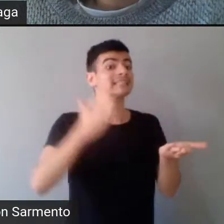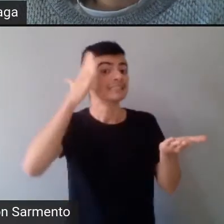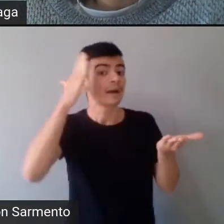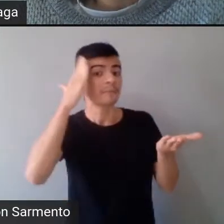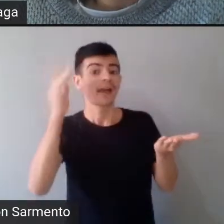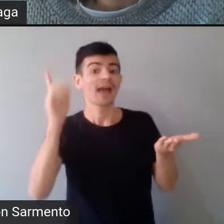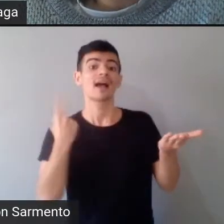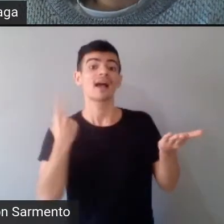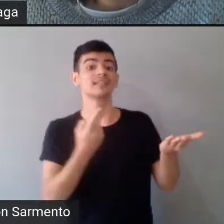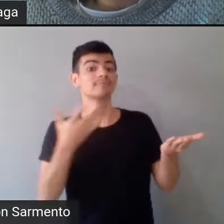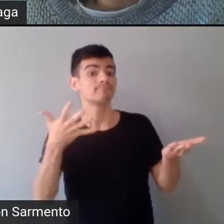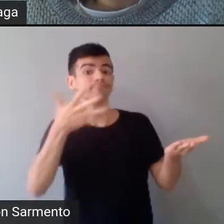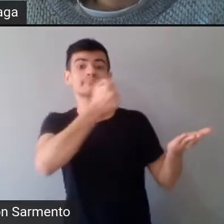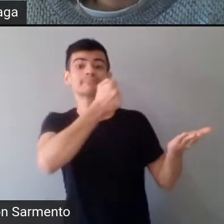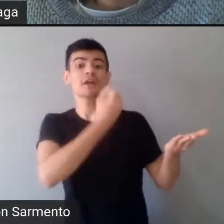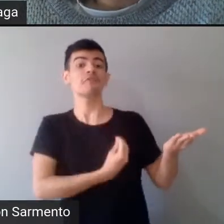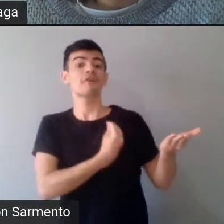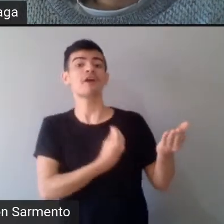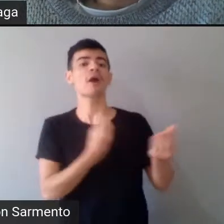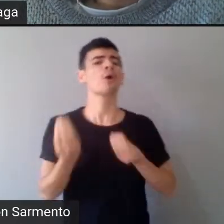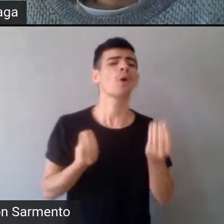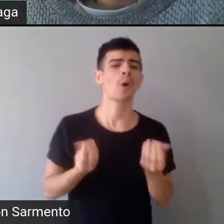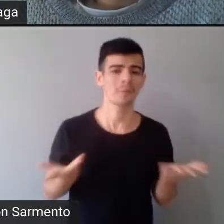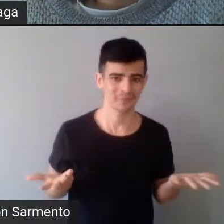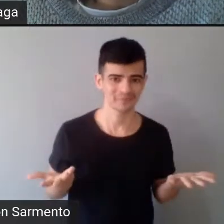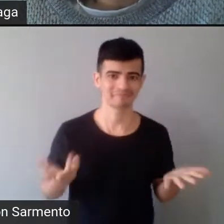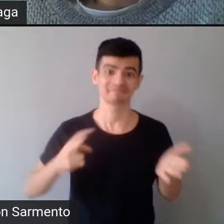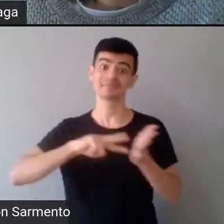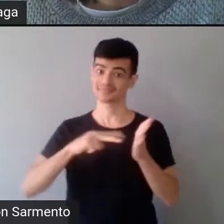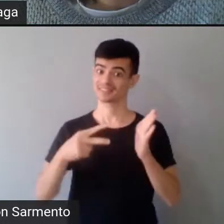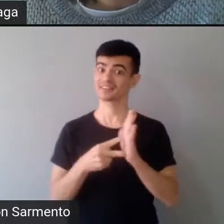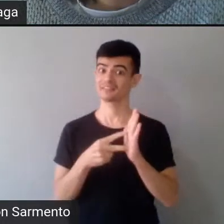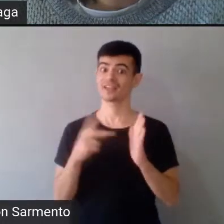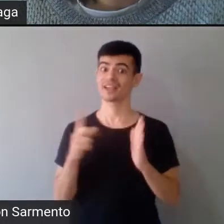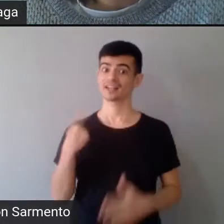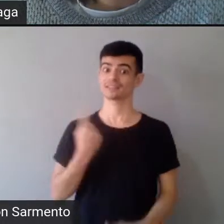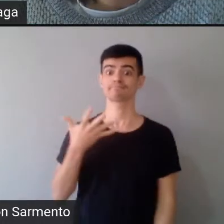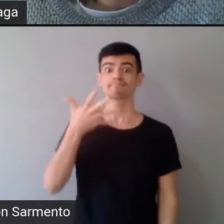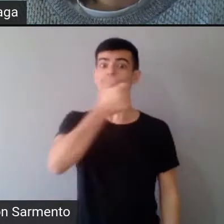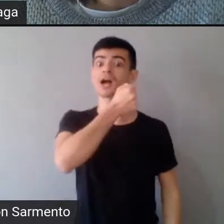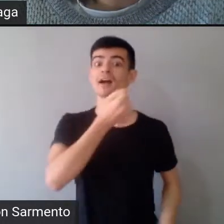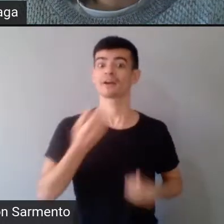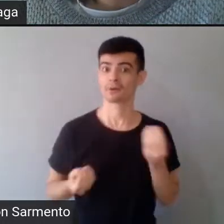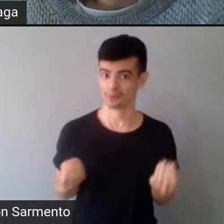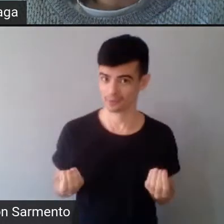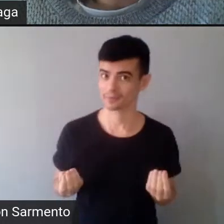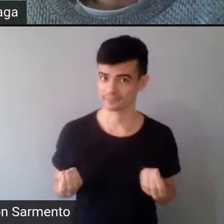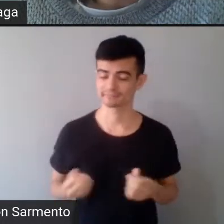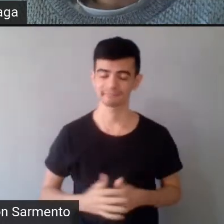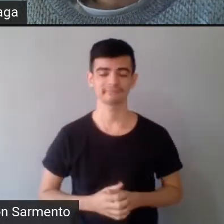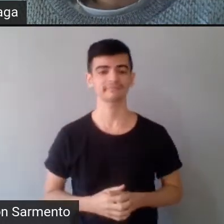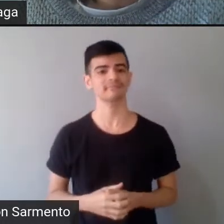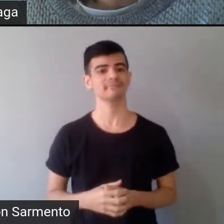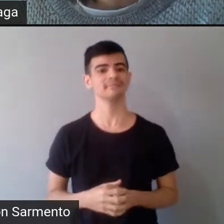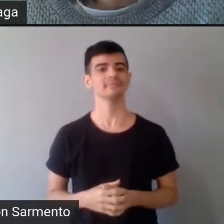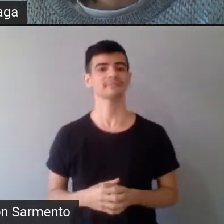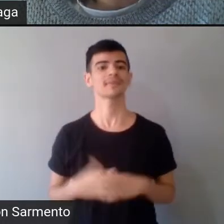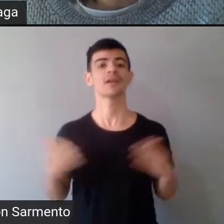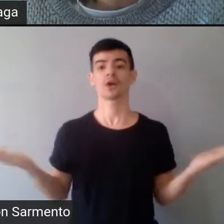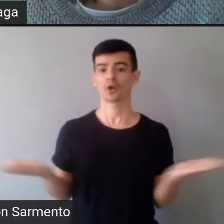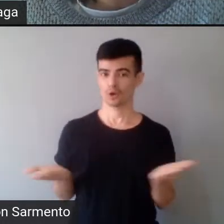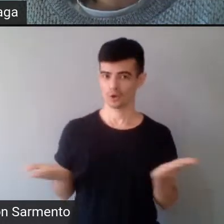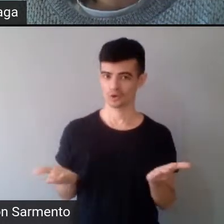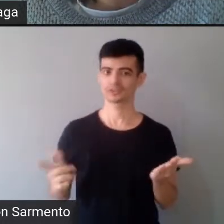está relativa à sobrevivência mesmo. Então, hoje nós temos dois convidados